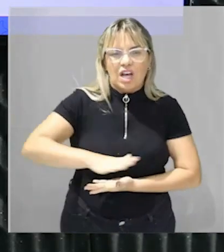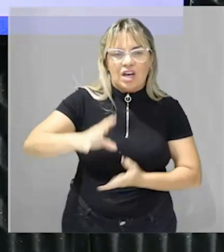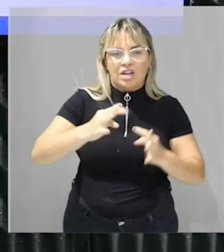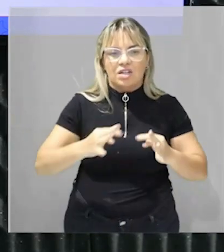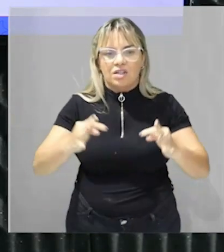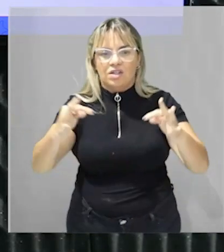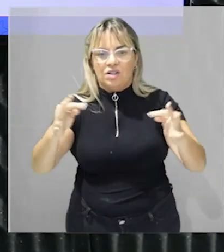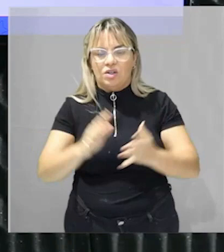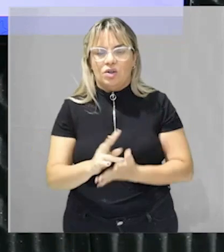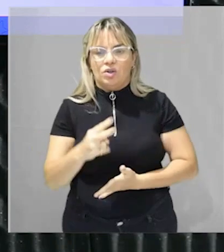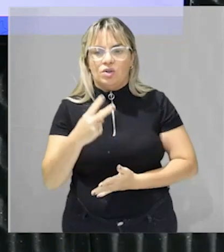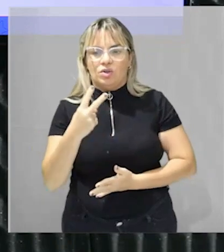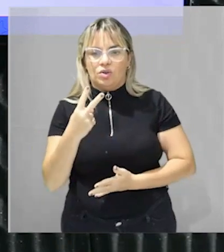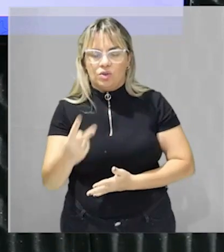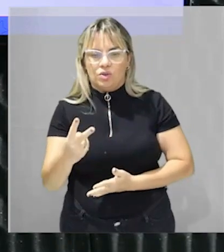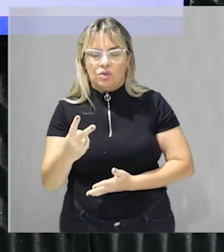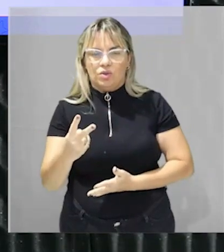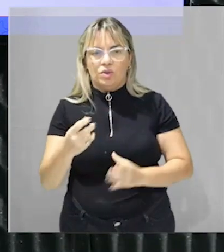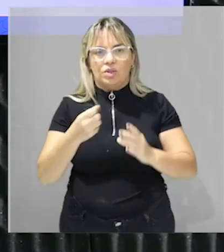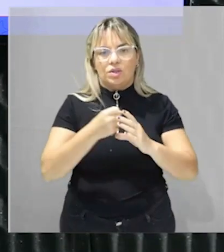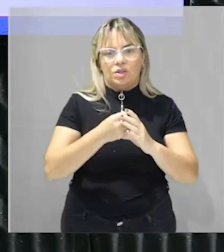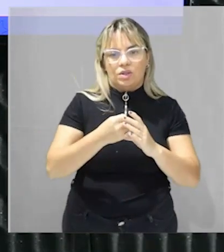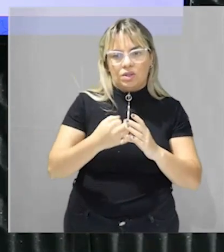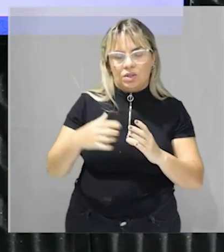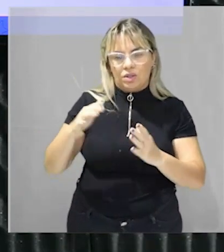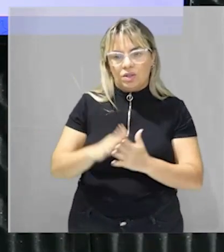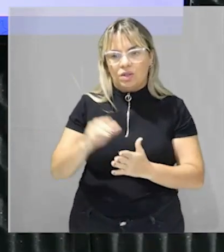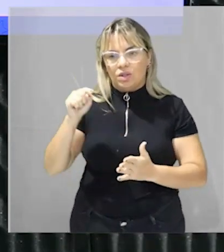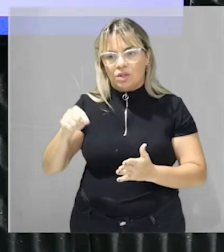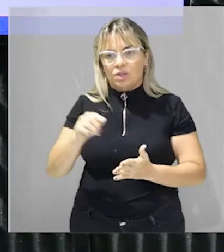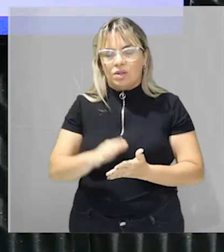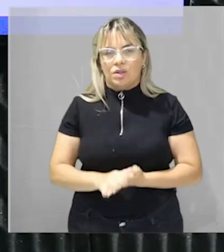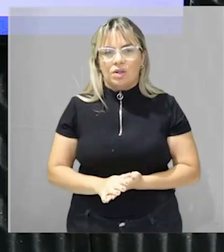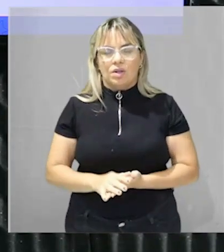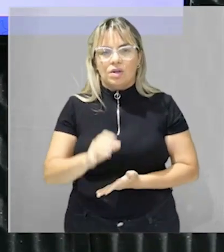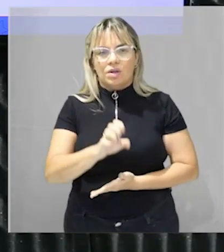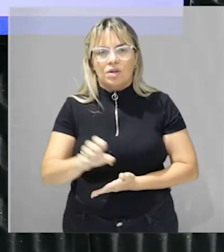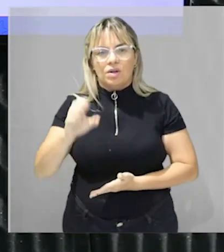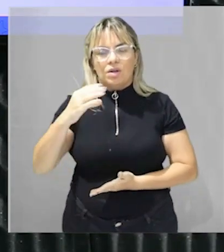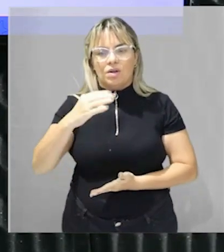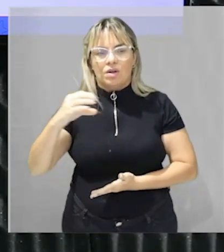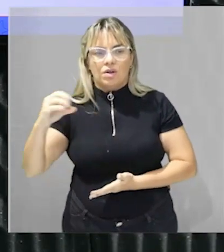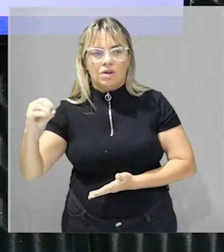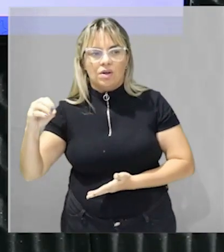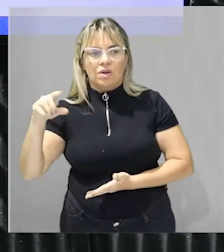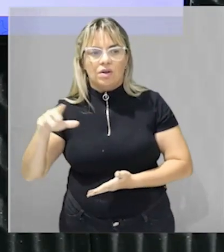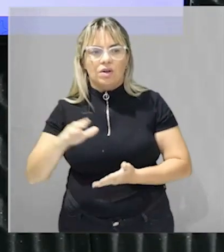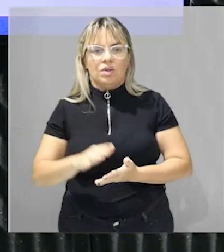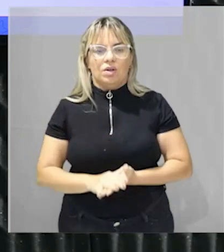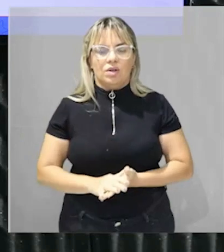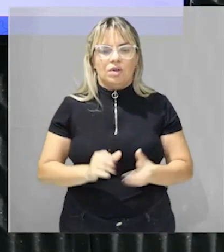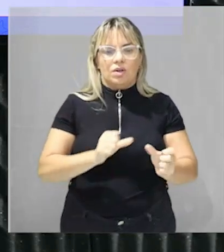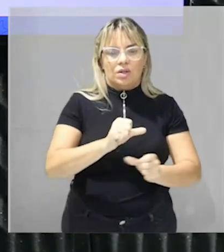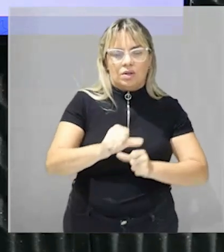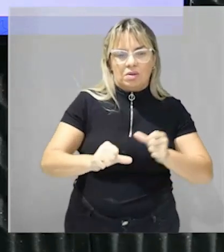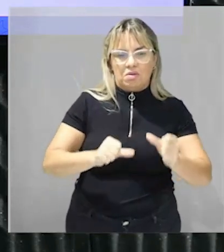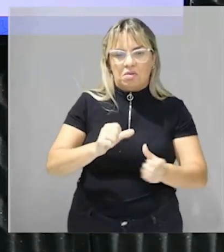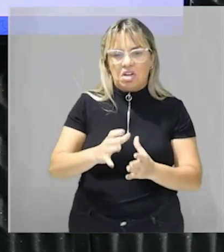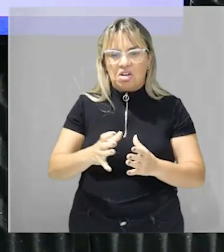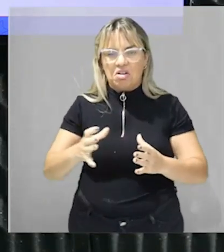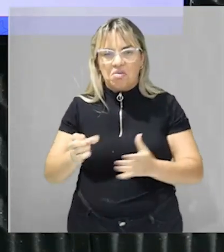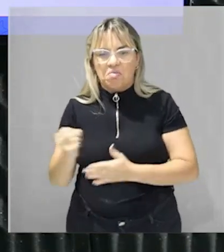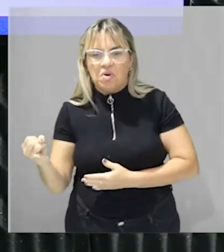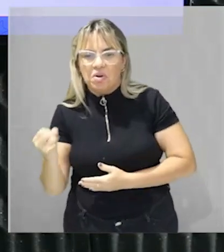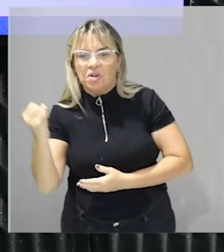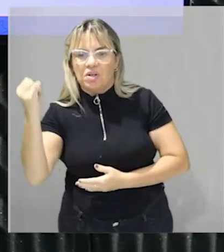fatores que contribuíram para a região centro-oeste se transformasse em grande produtora de grãos são o tipo de